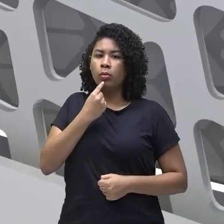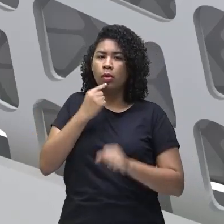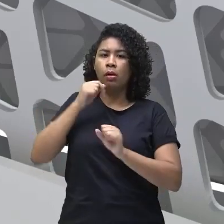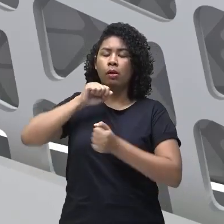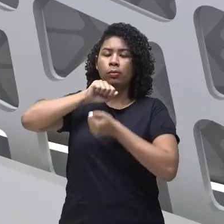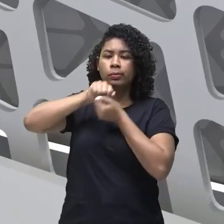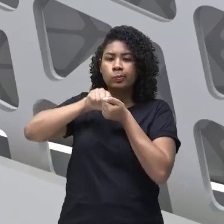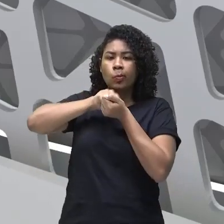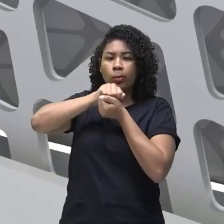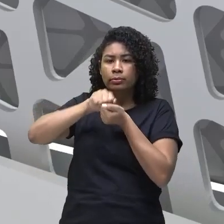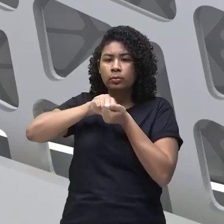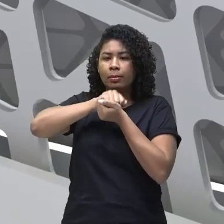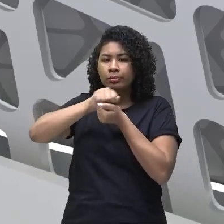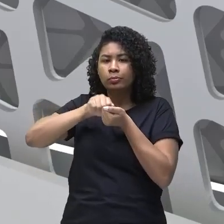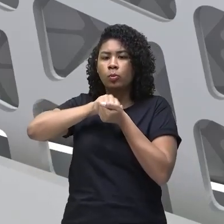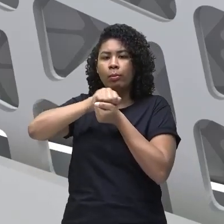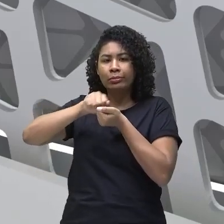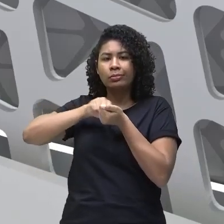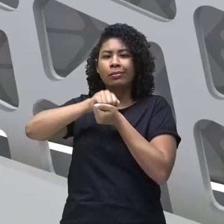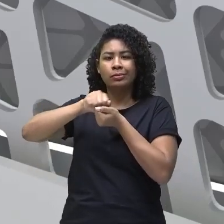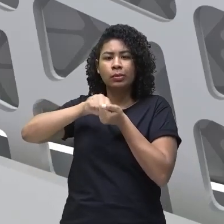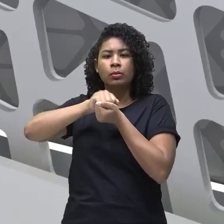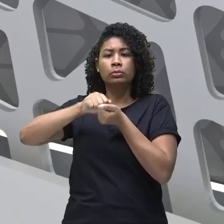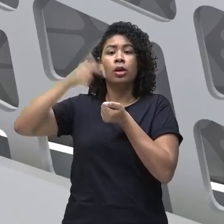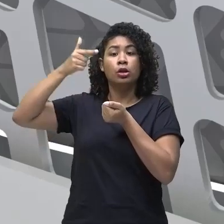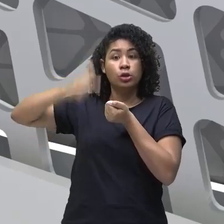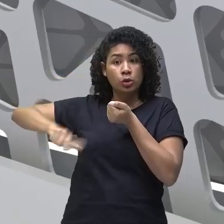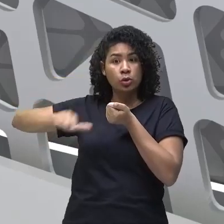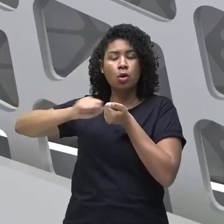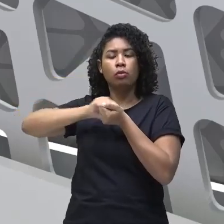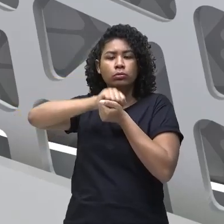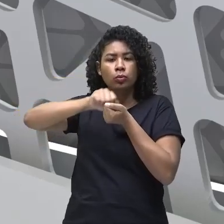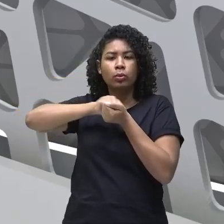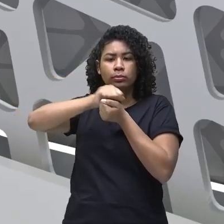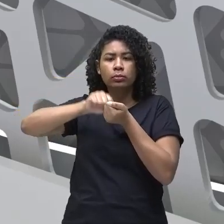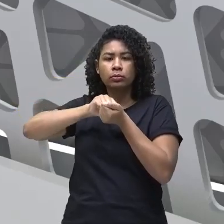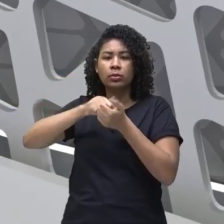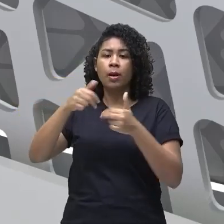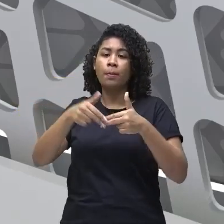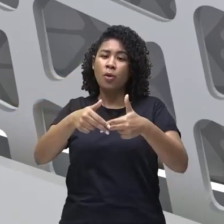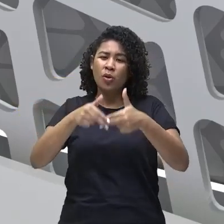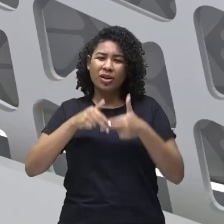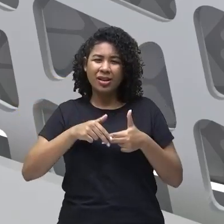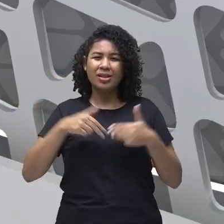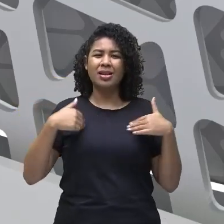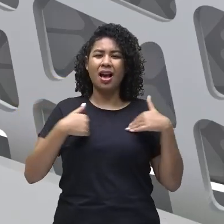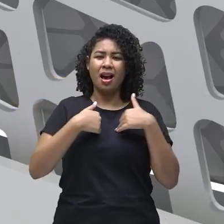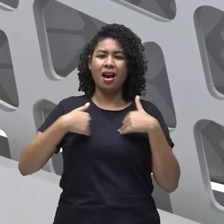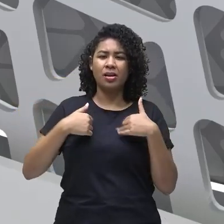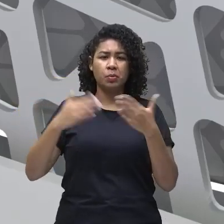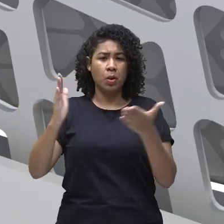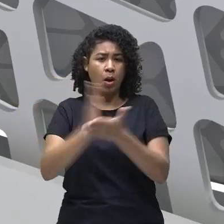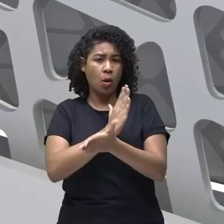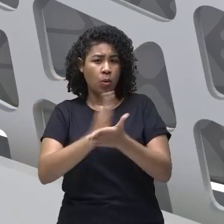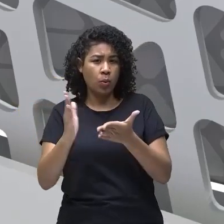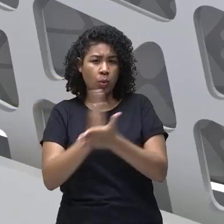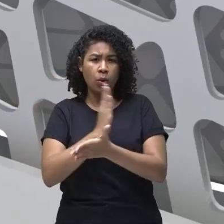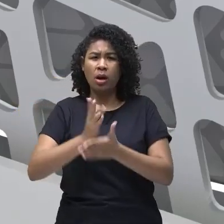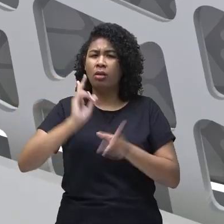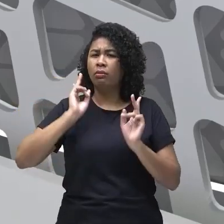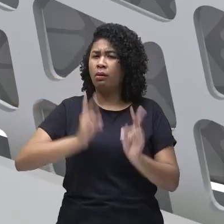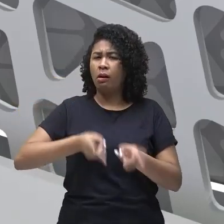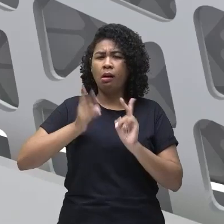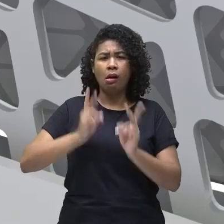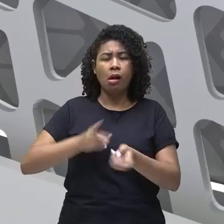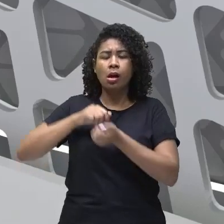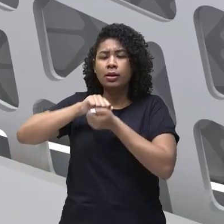e aí a vaquinha vai continuar mastigando. Por isso que alguns animais que você vê, eles mastigam sempre,